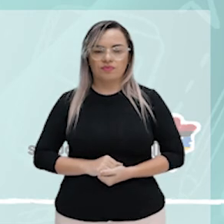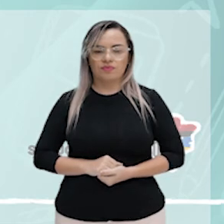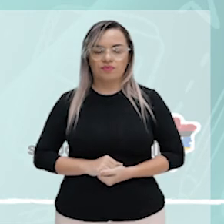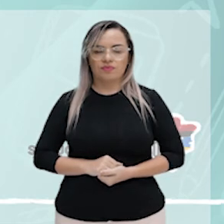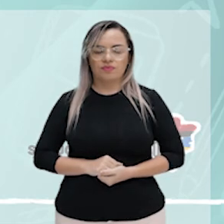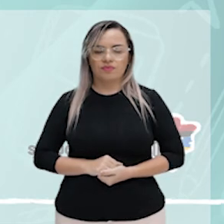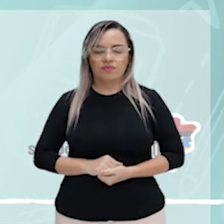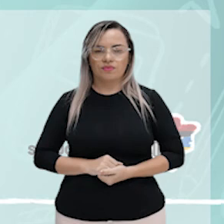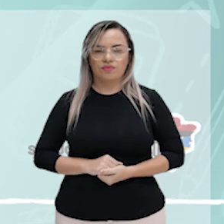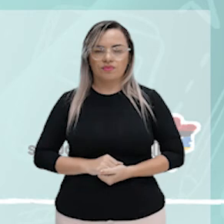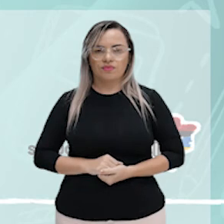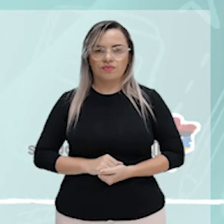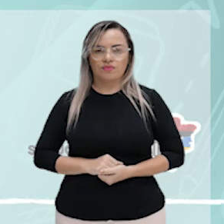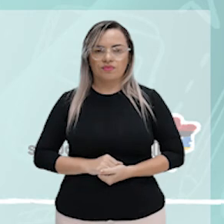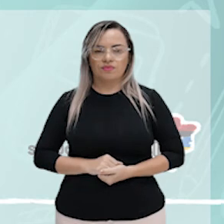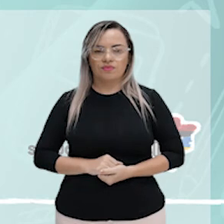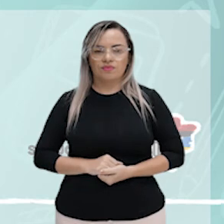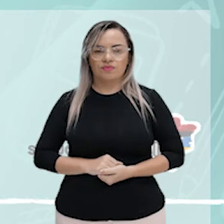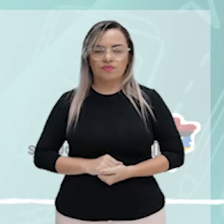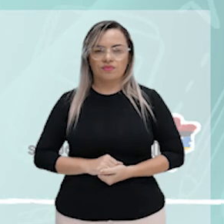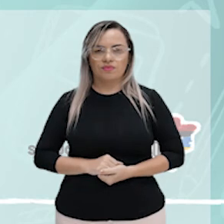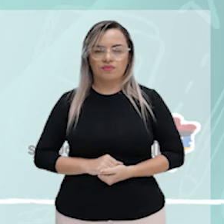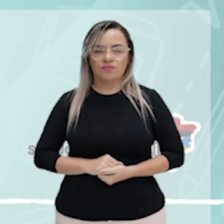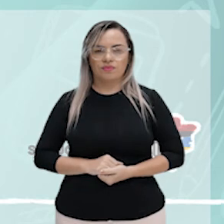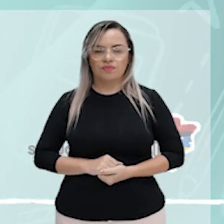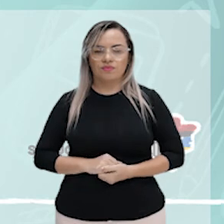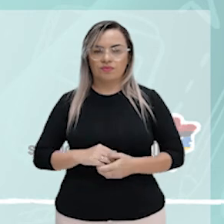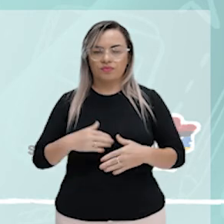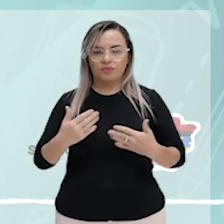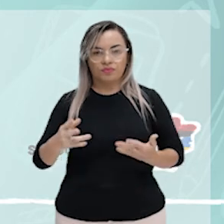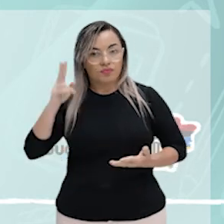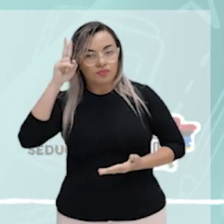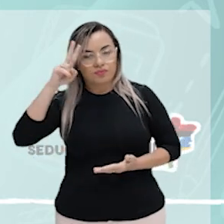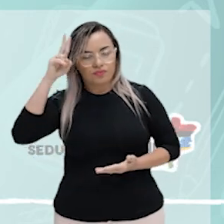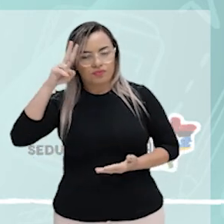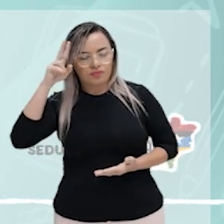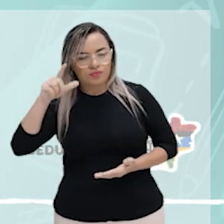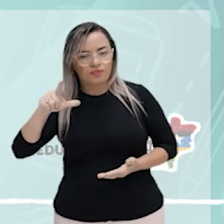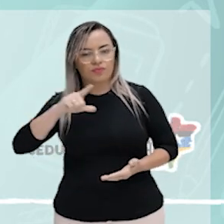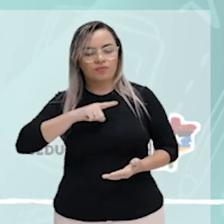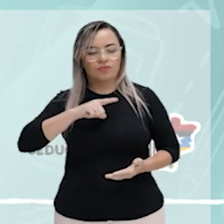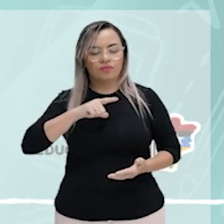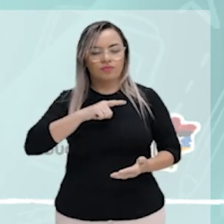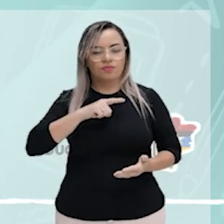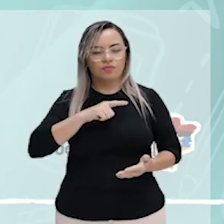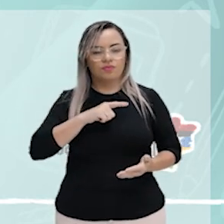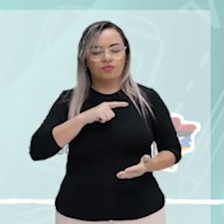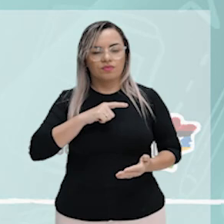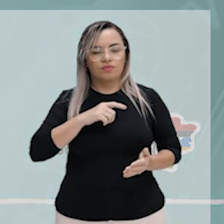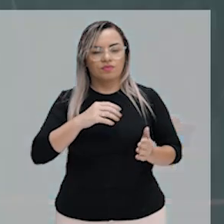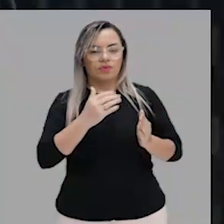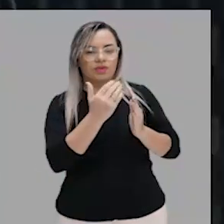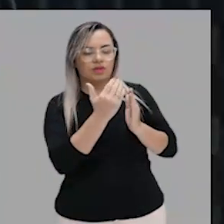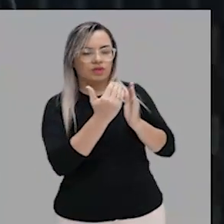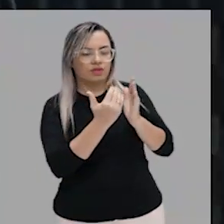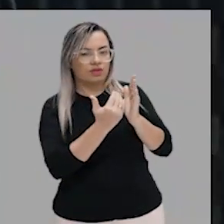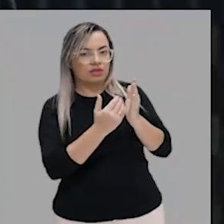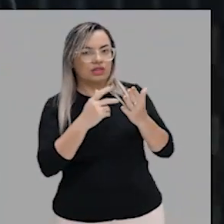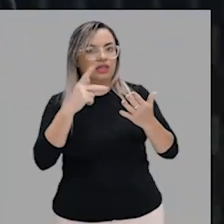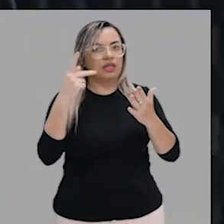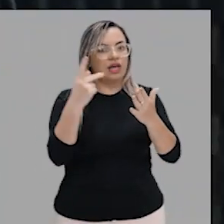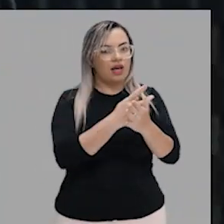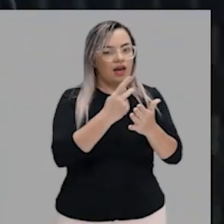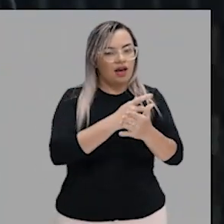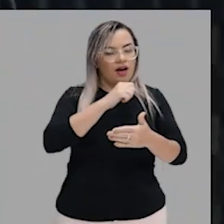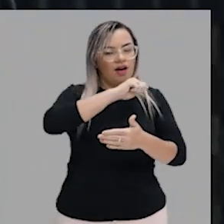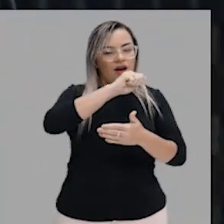visou a mulher que entrou sozinha na festa. Lembrando, eu tenho construções incorretas. E eu quero que